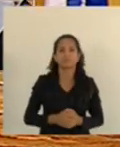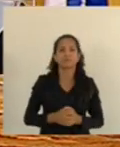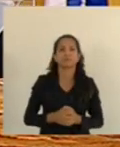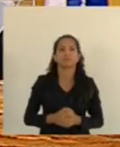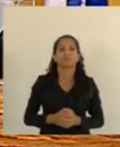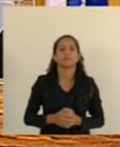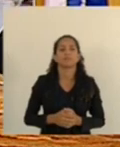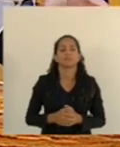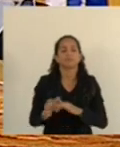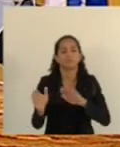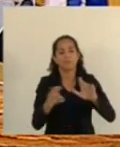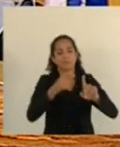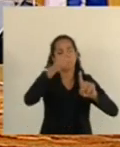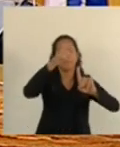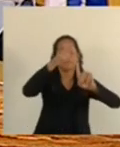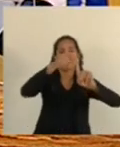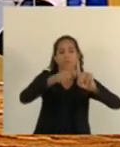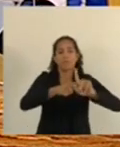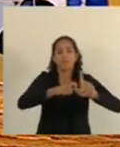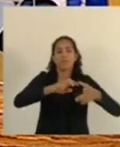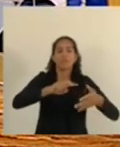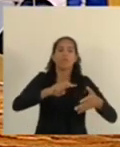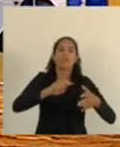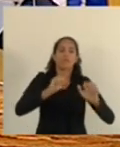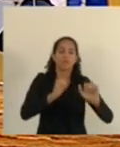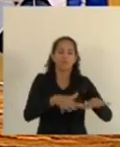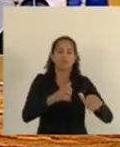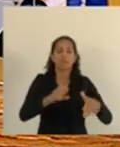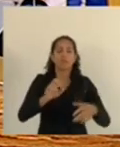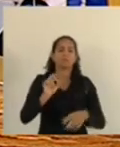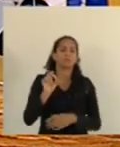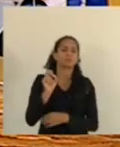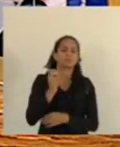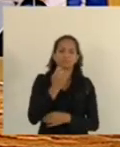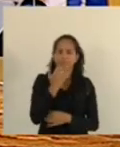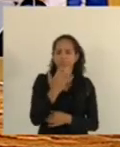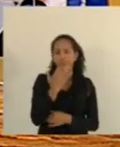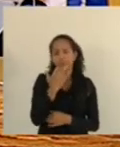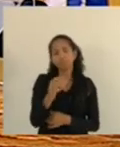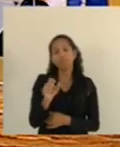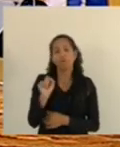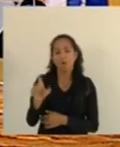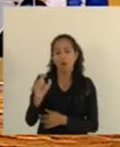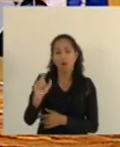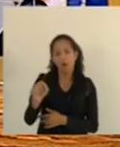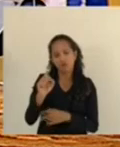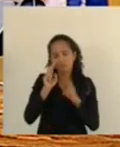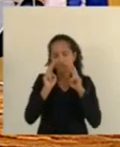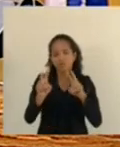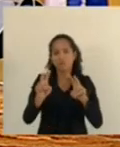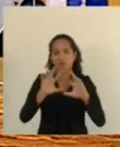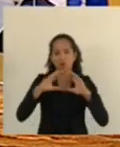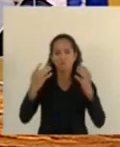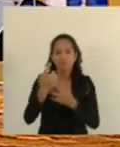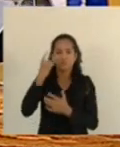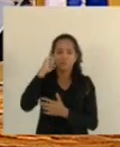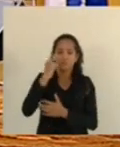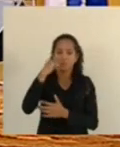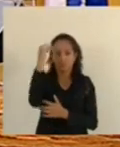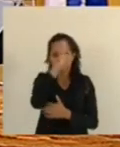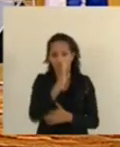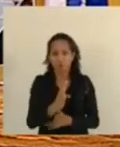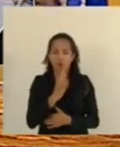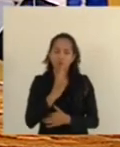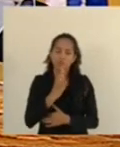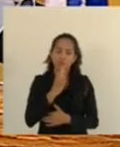Setembro Azul, setembro é mês da visibilidade da comunidade surda brasileira, conhecido como Setembro